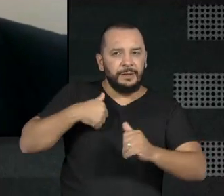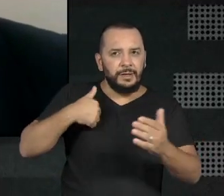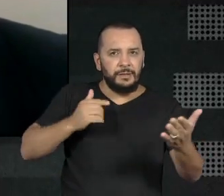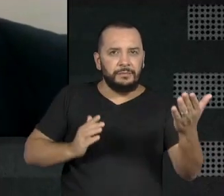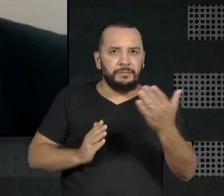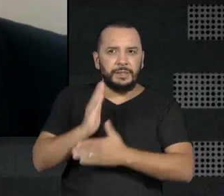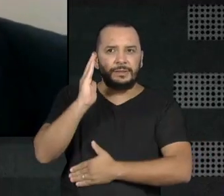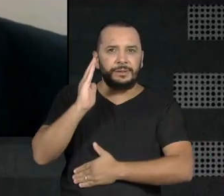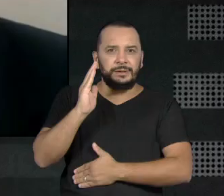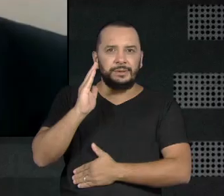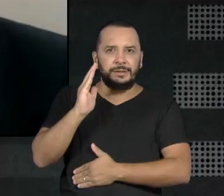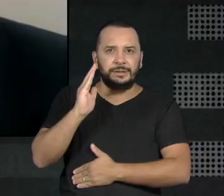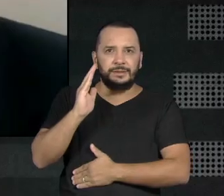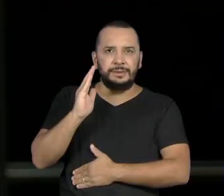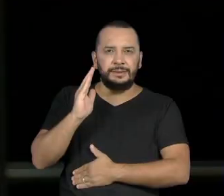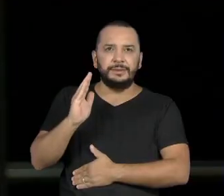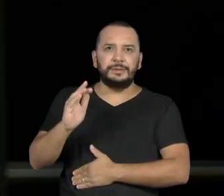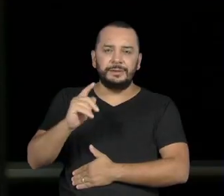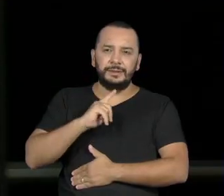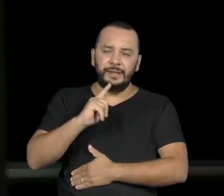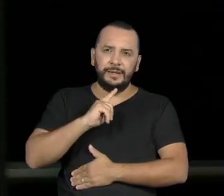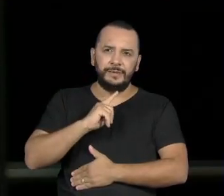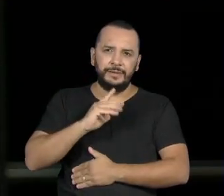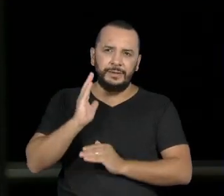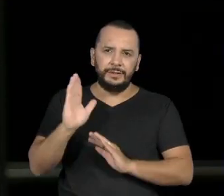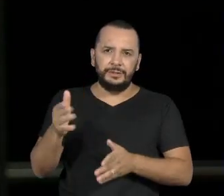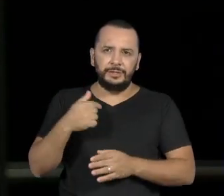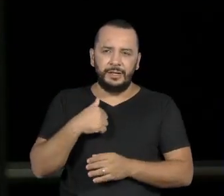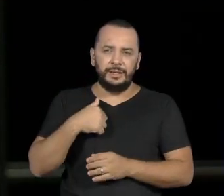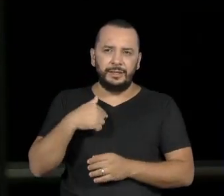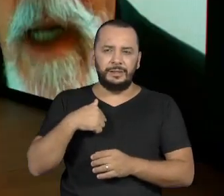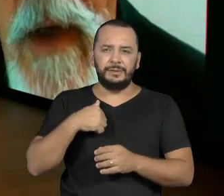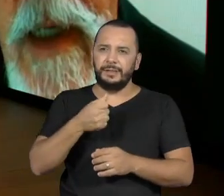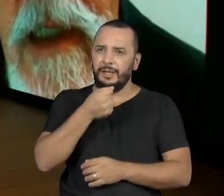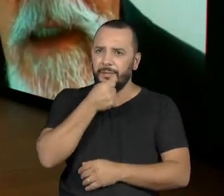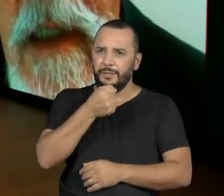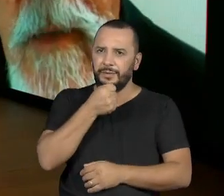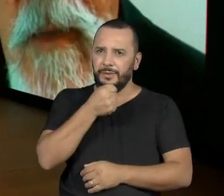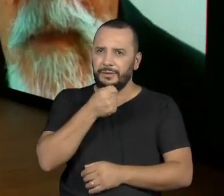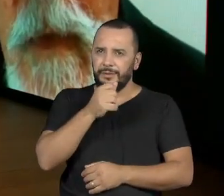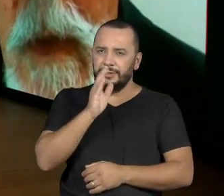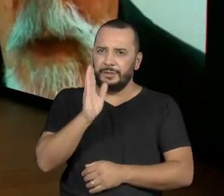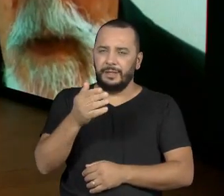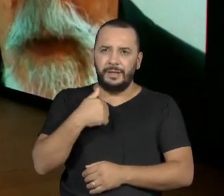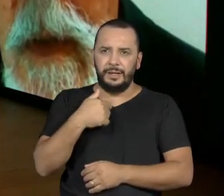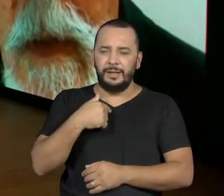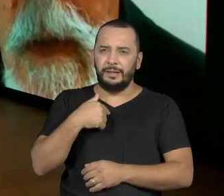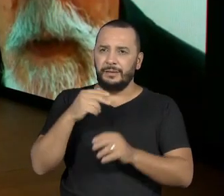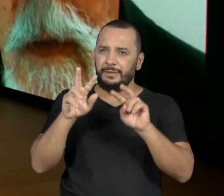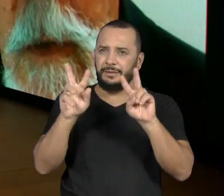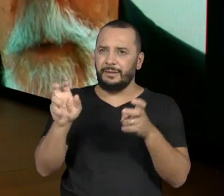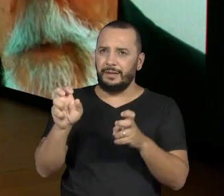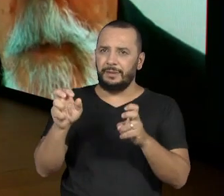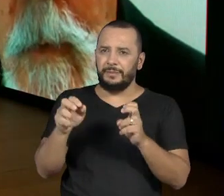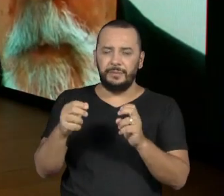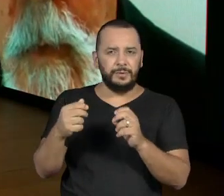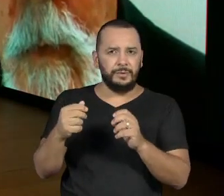Tinha reportagem de um tempo mau. A gente ensaiou, tempão, lá na Arena. E